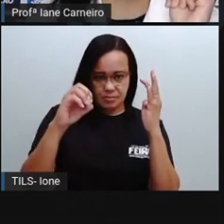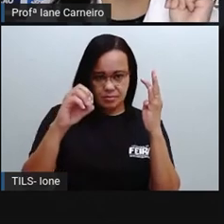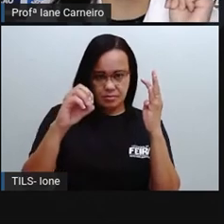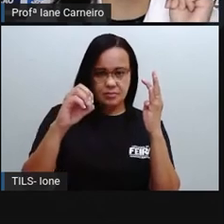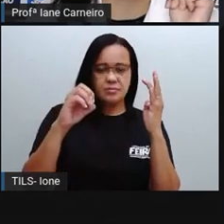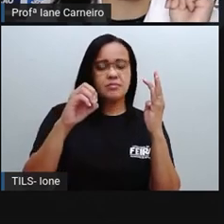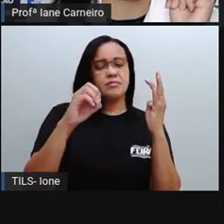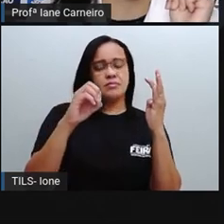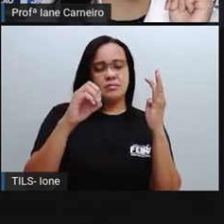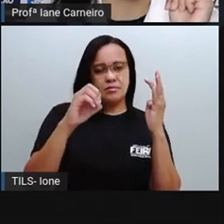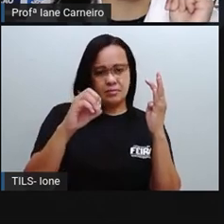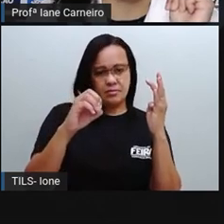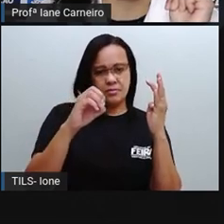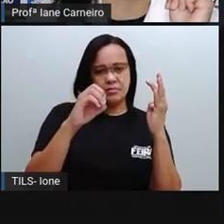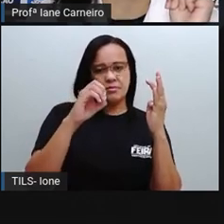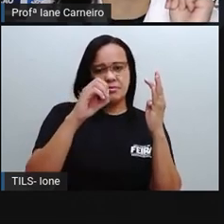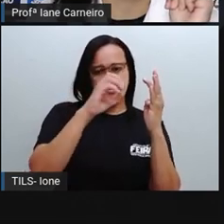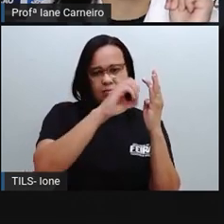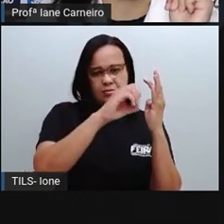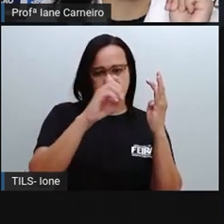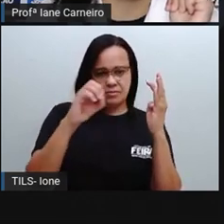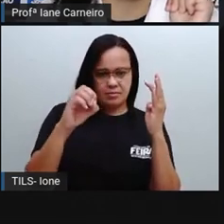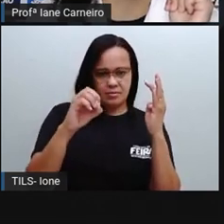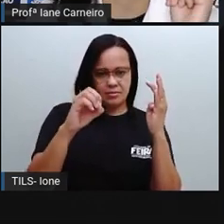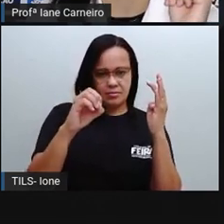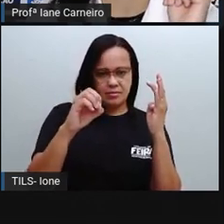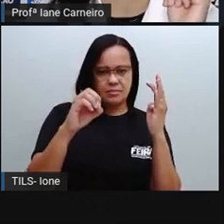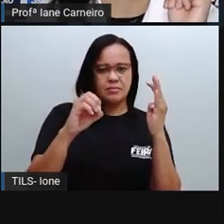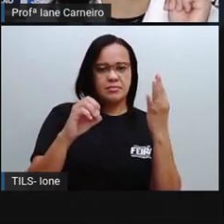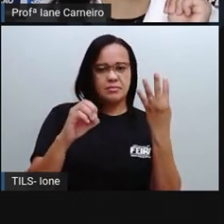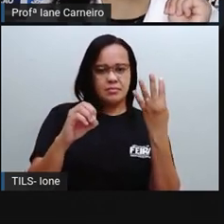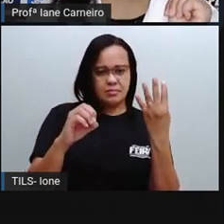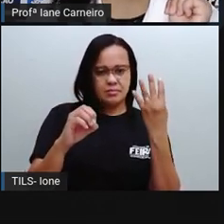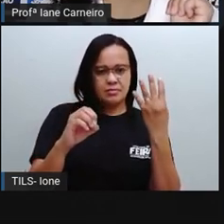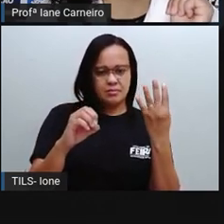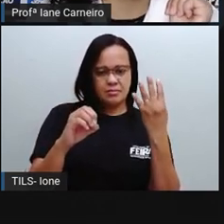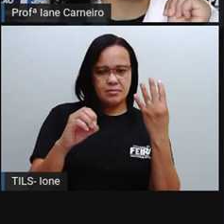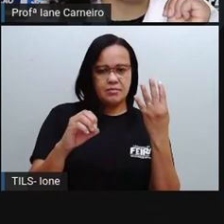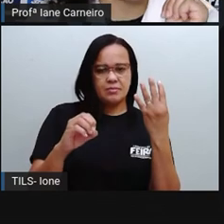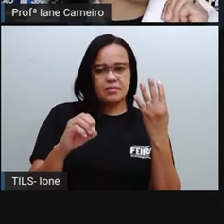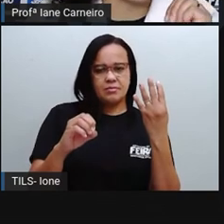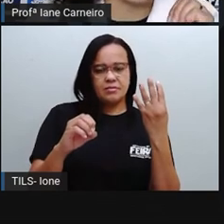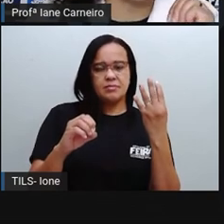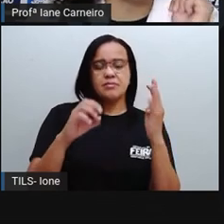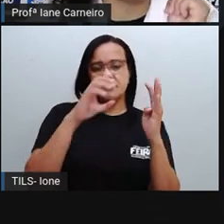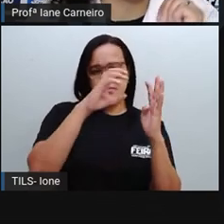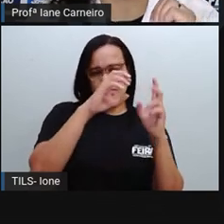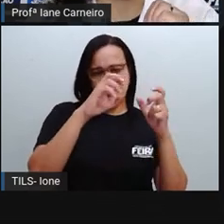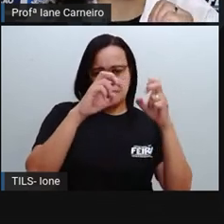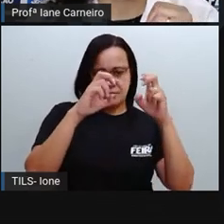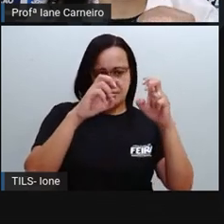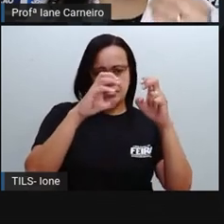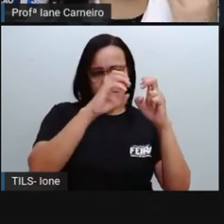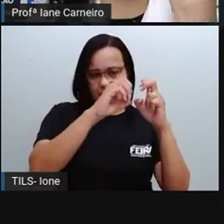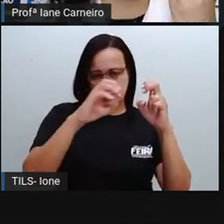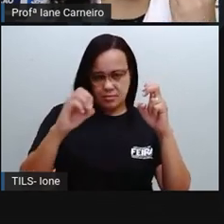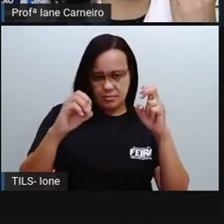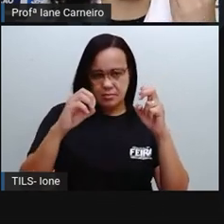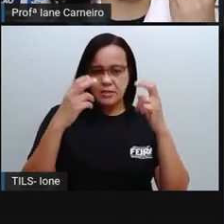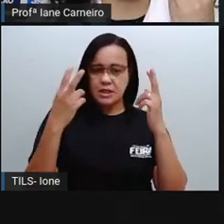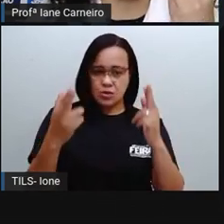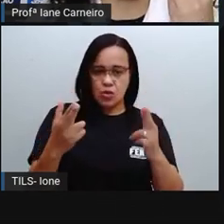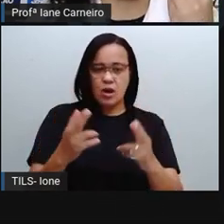centenas, zero unidades, zero dezenas, quatro centenas, e no 500, a mesma coisa. Então,